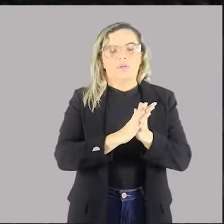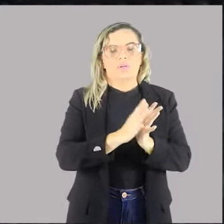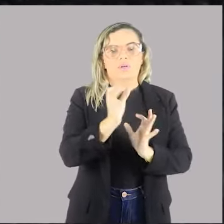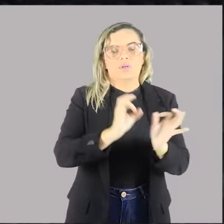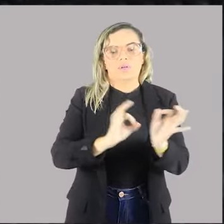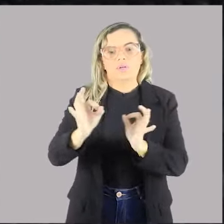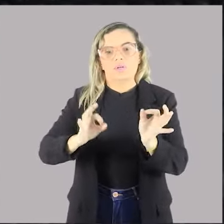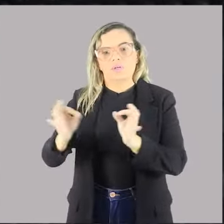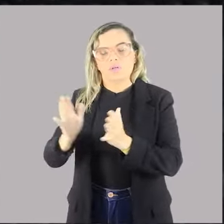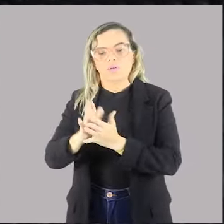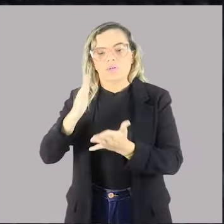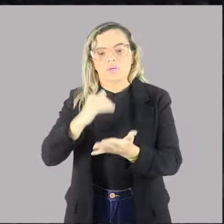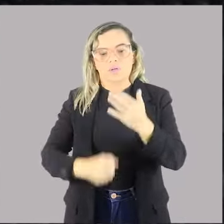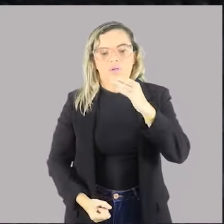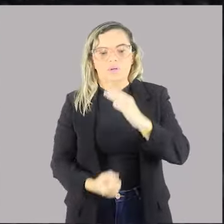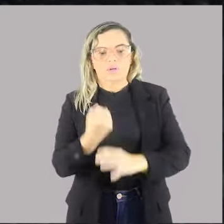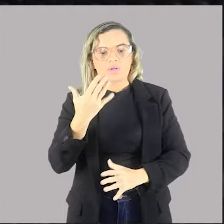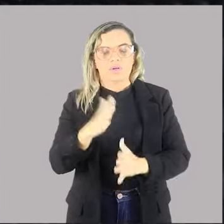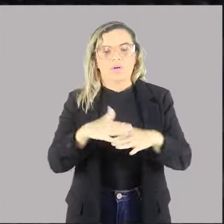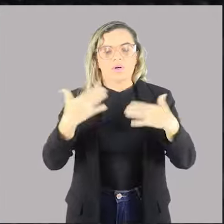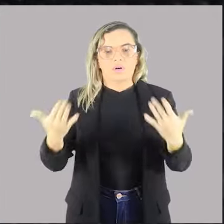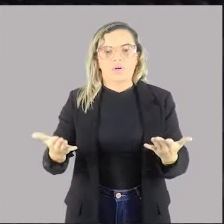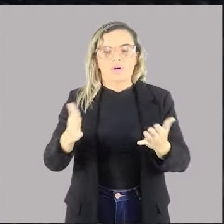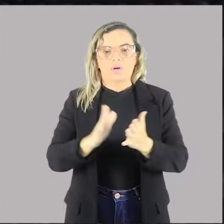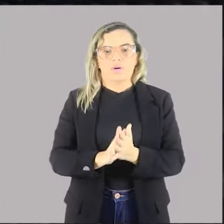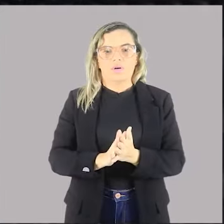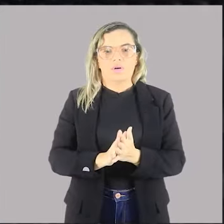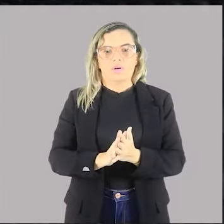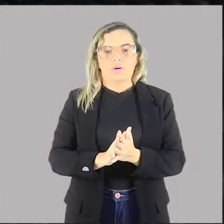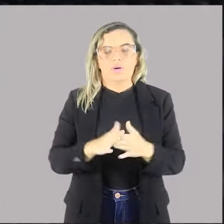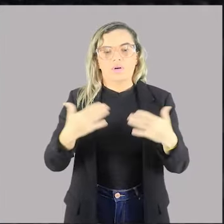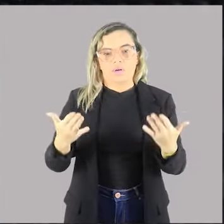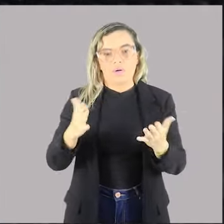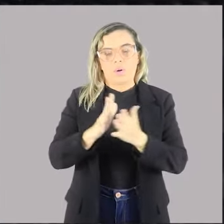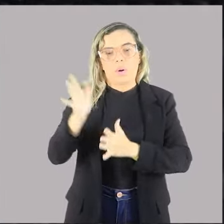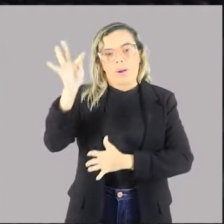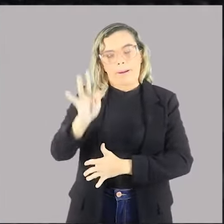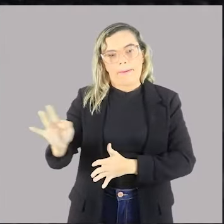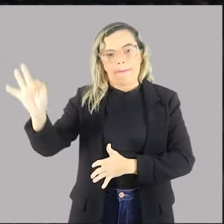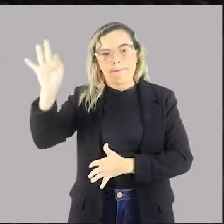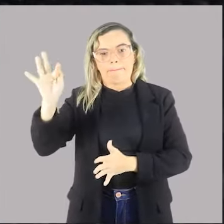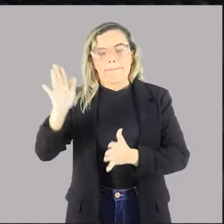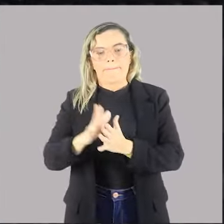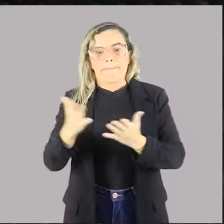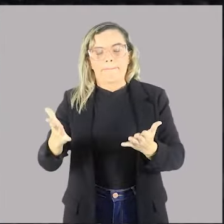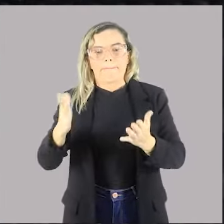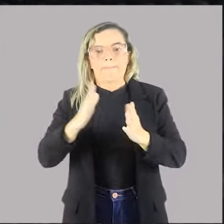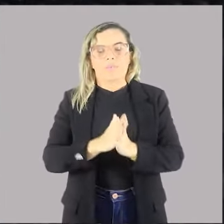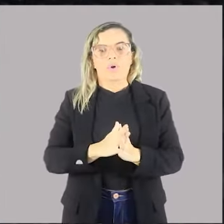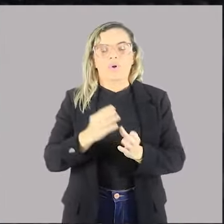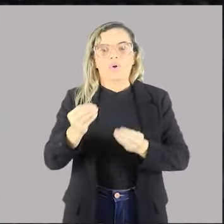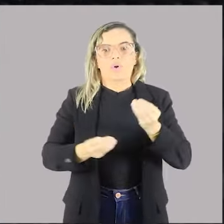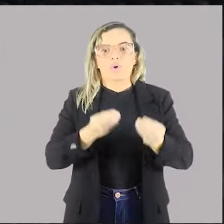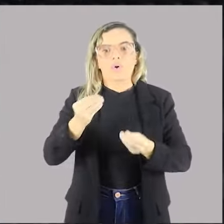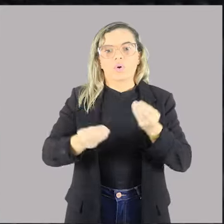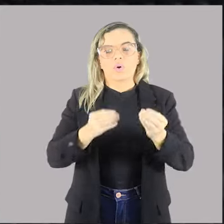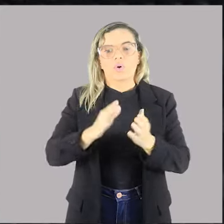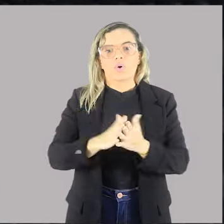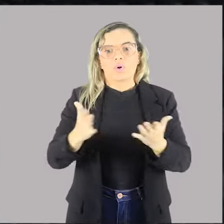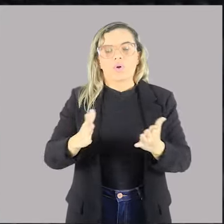exemplo, com uma iniciativa ou, a nível federal, da Câmara dos Deputados Federais,